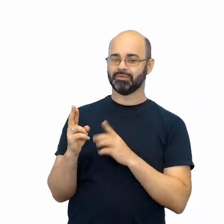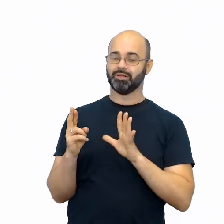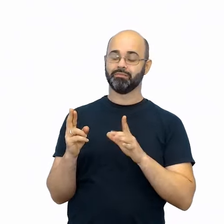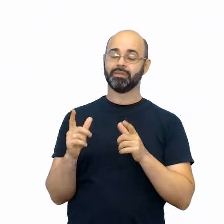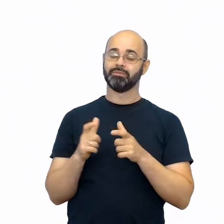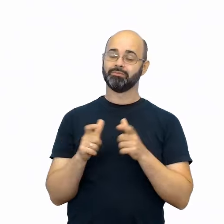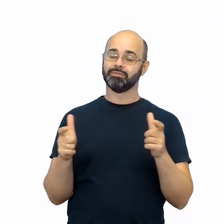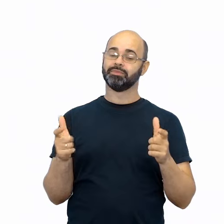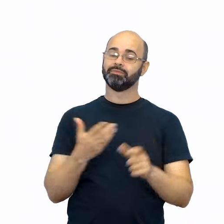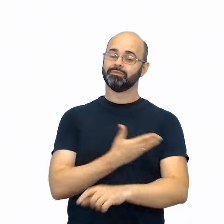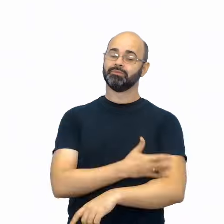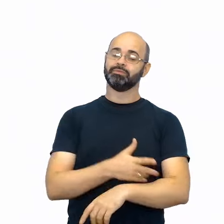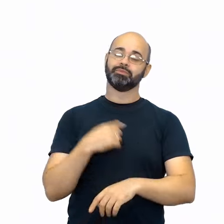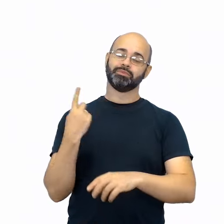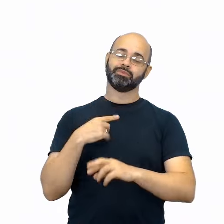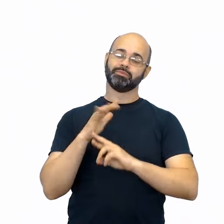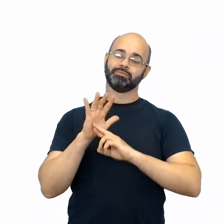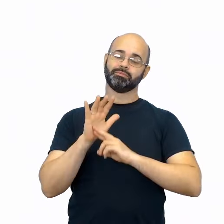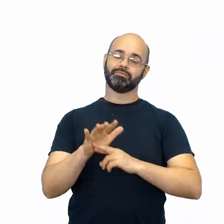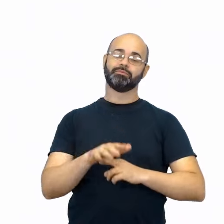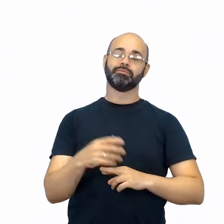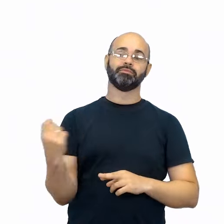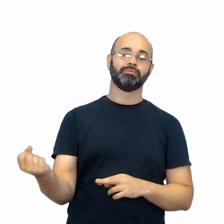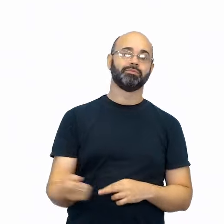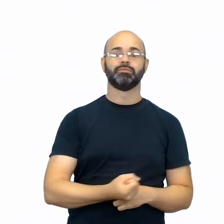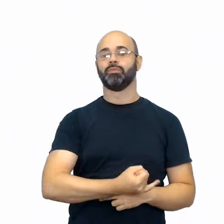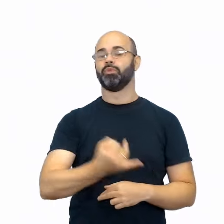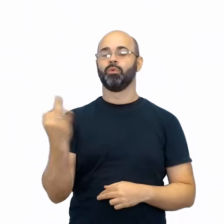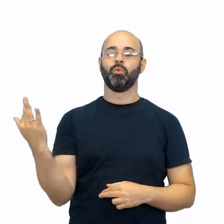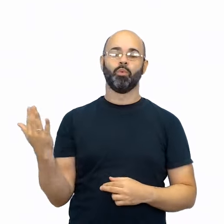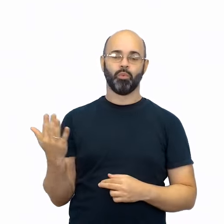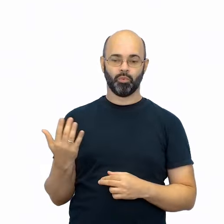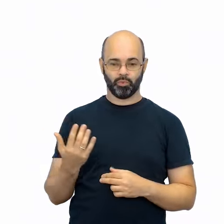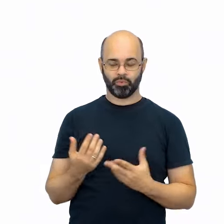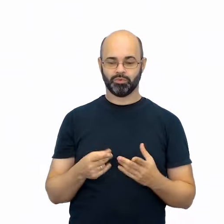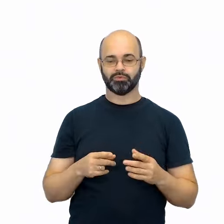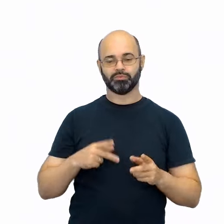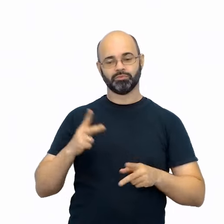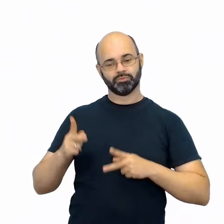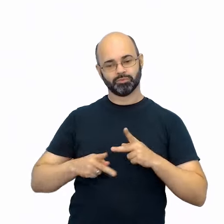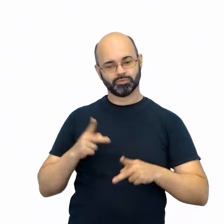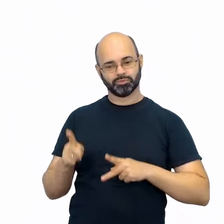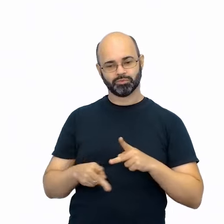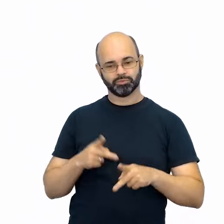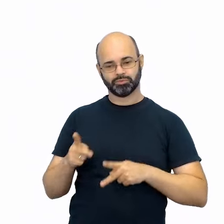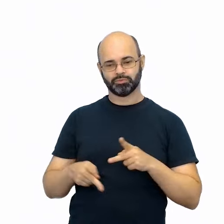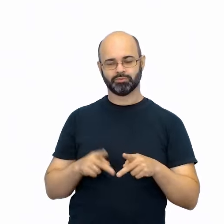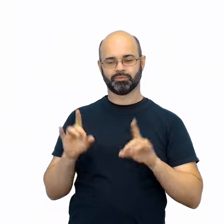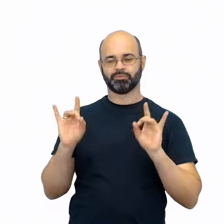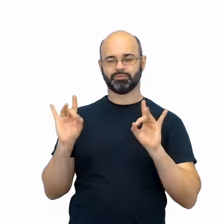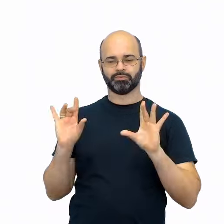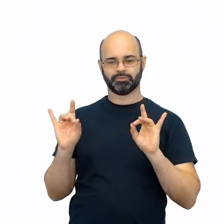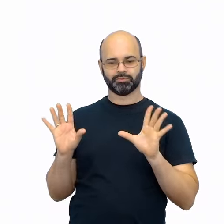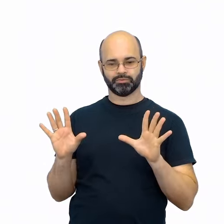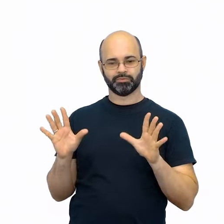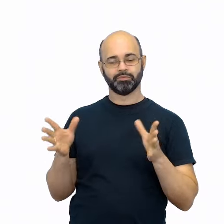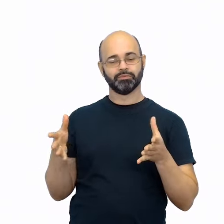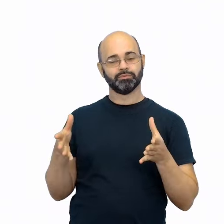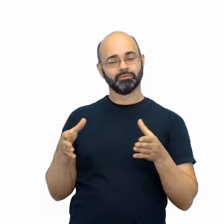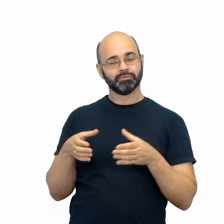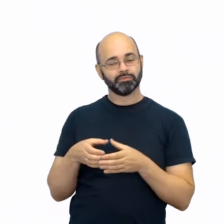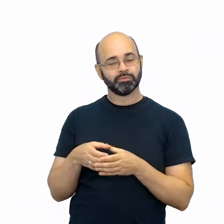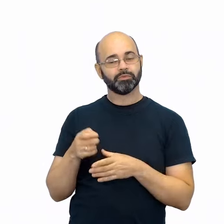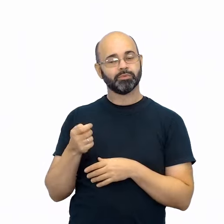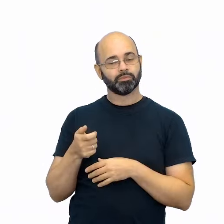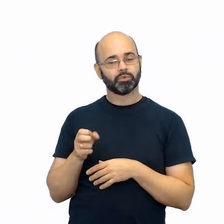um universo de interlocutores, um público específico que pode ser composto por poucas ou